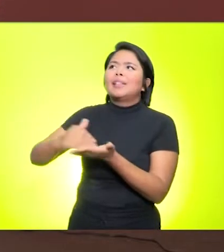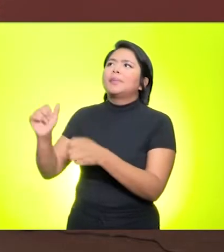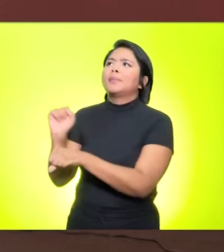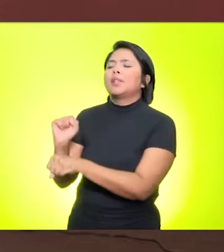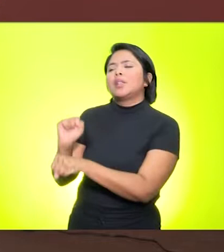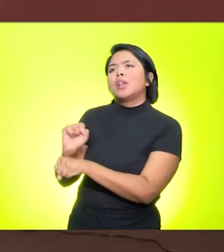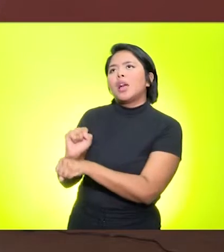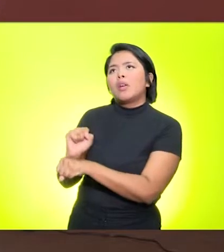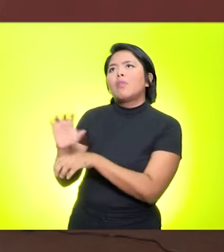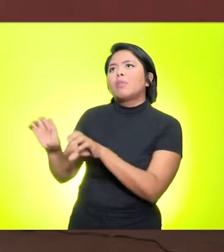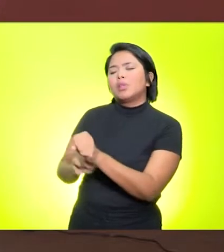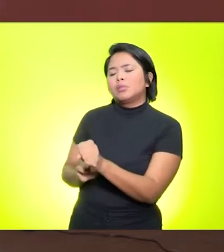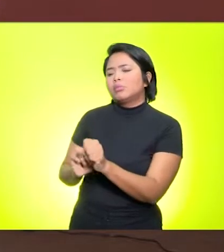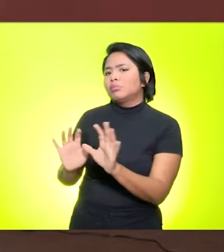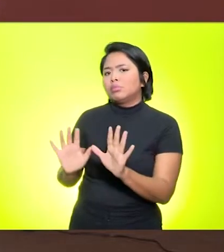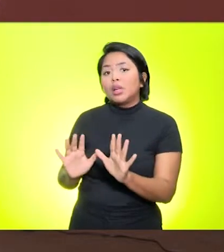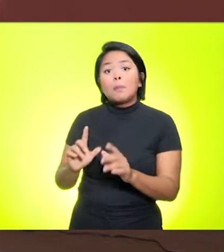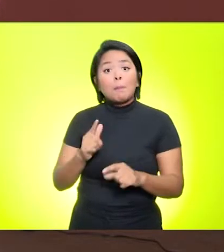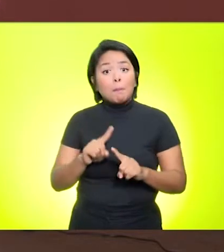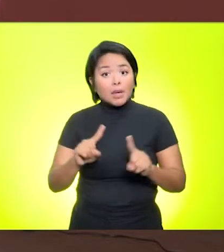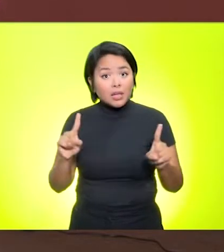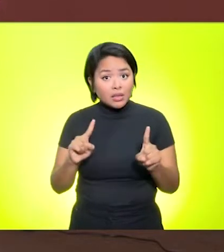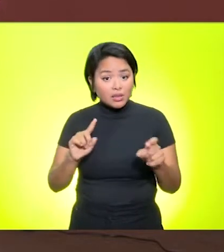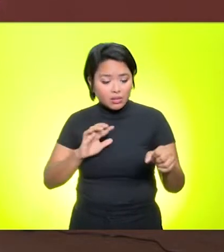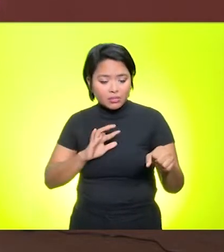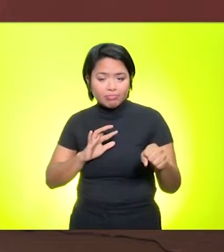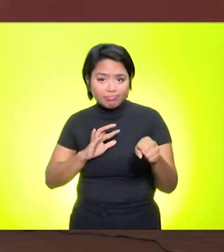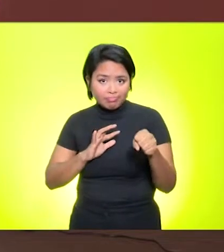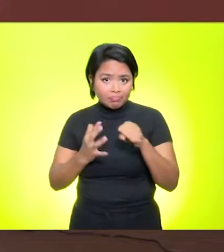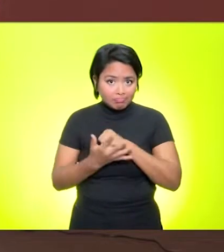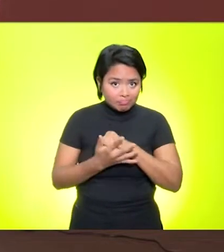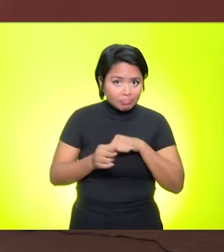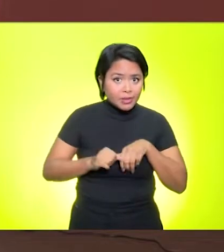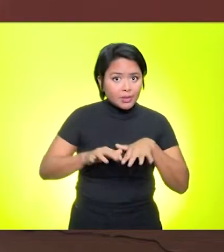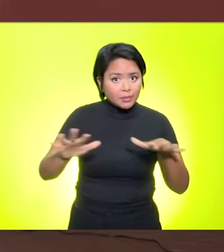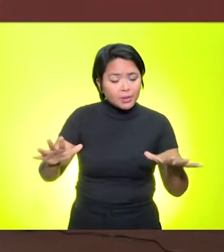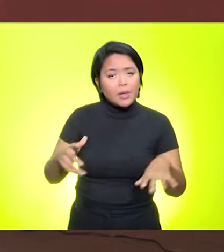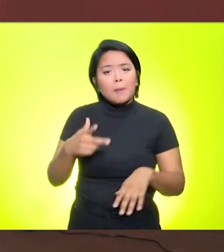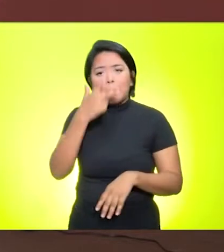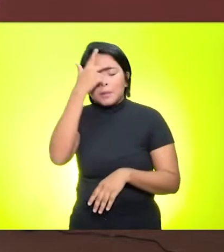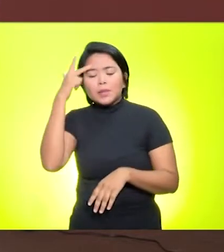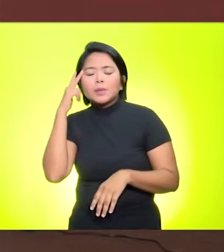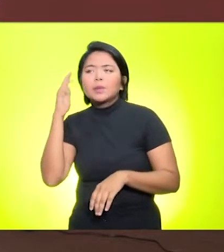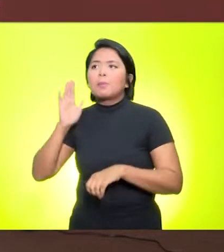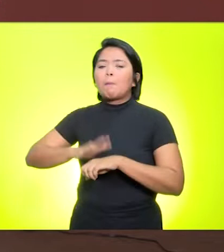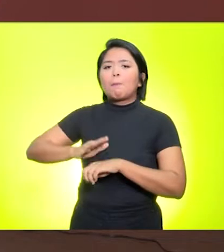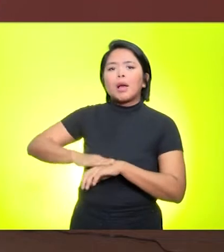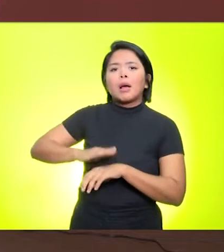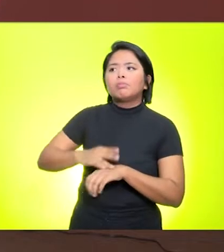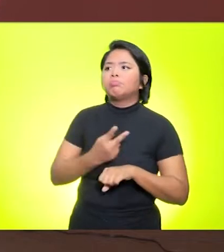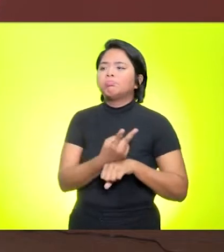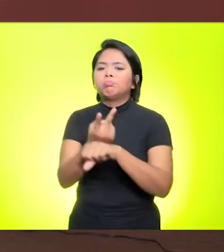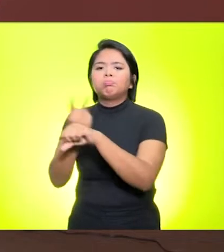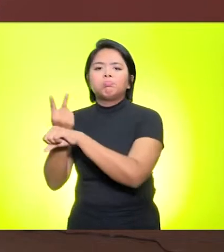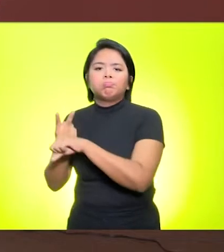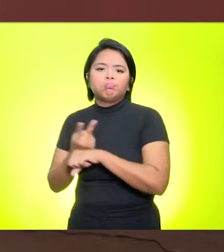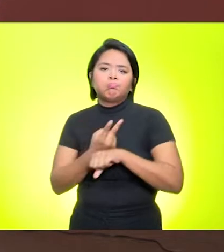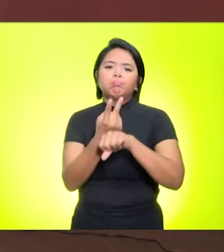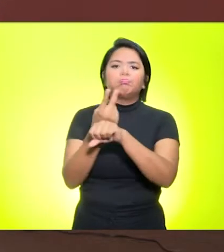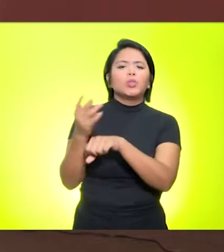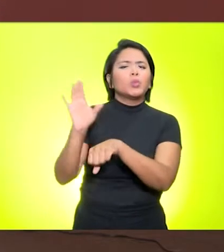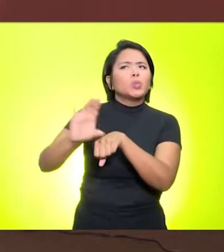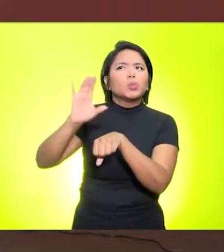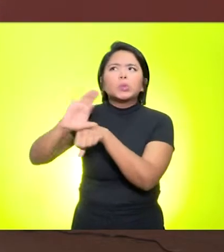si e, ao longo da pandemia, muitas pessoas desenvolveram a autonomia de buscar na rede esses cursos,